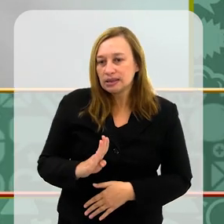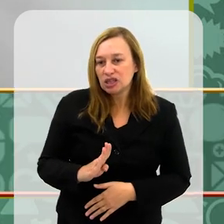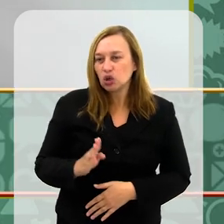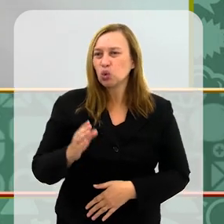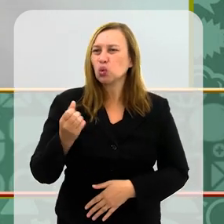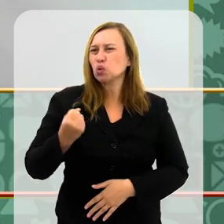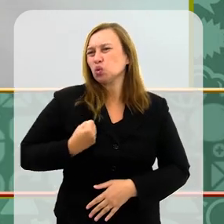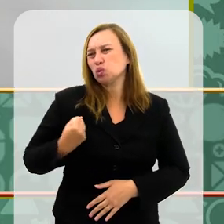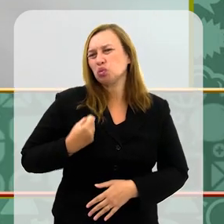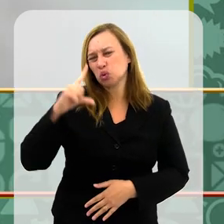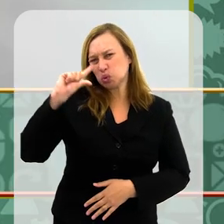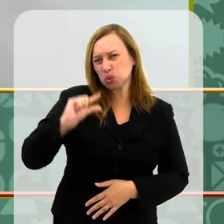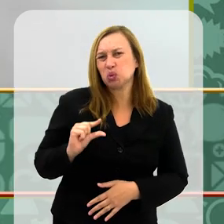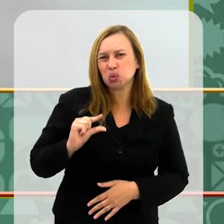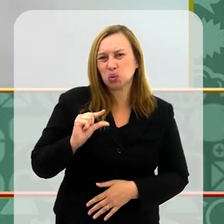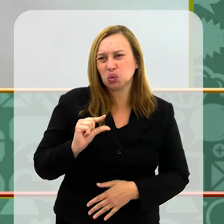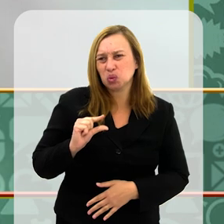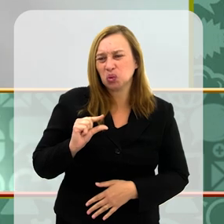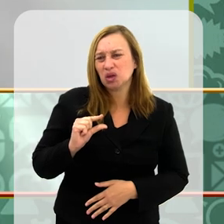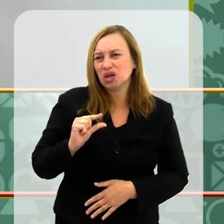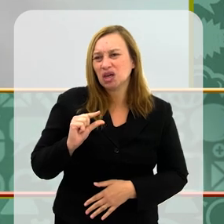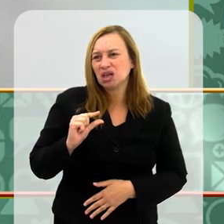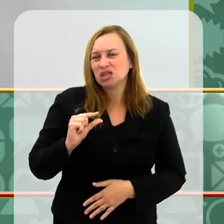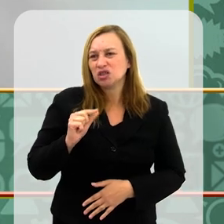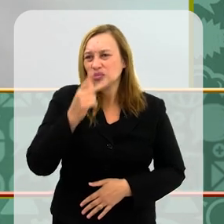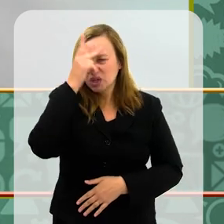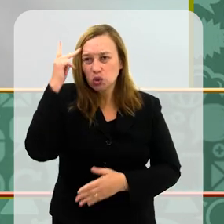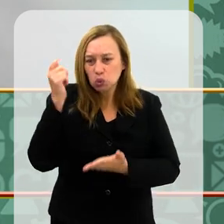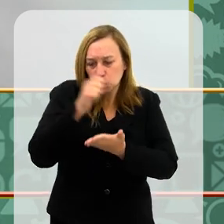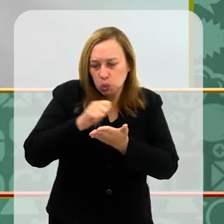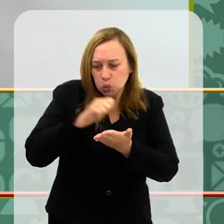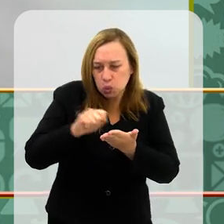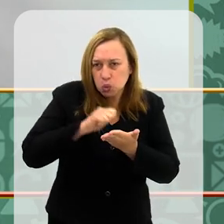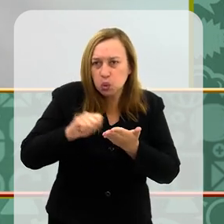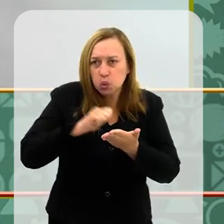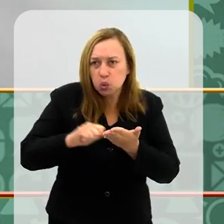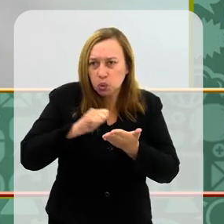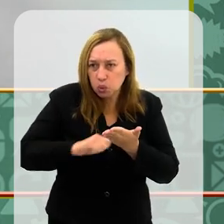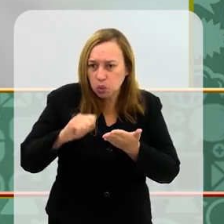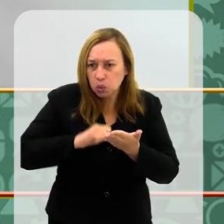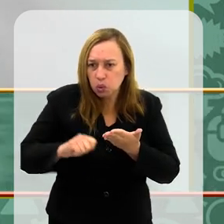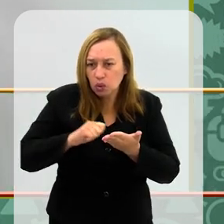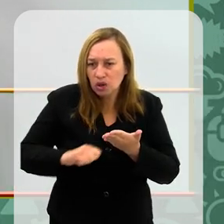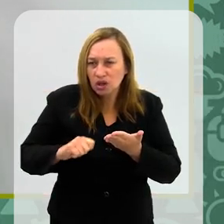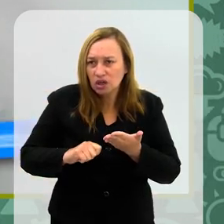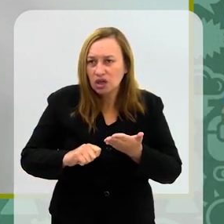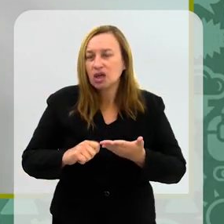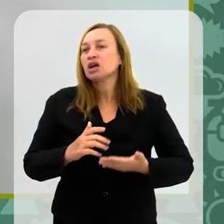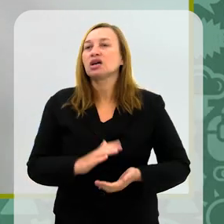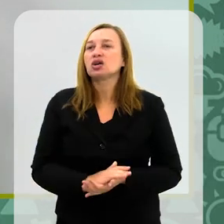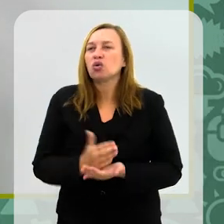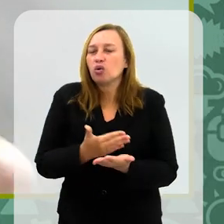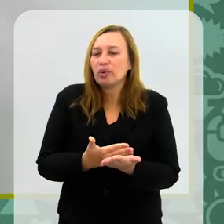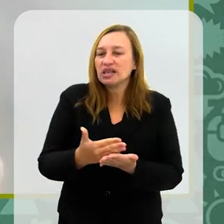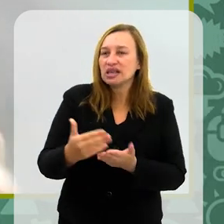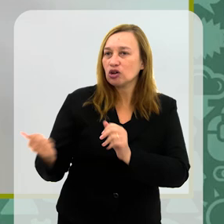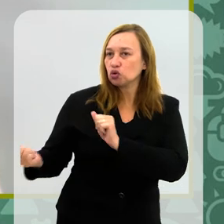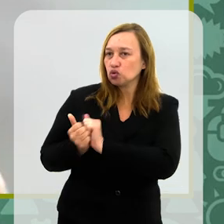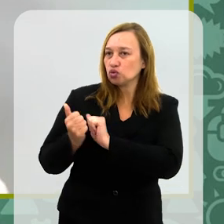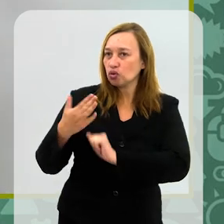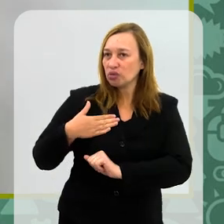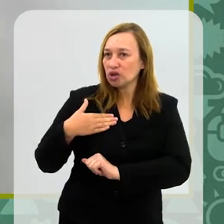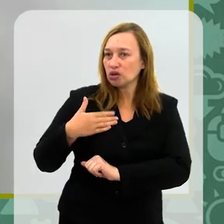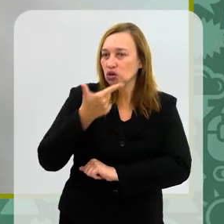referências ainda eram bem baixas, ainda mais Fantasia. Eu acho que, na verdade, as pessoas, as autoras de Fantasia que começaram comigo lá em